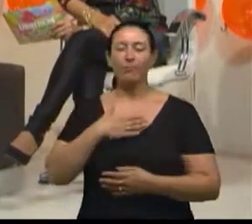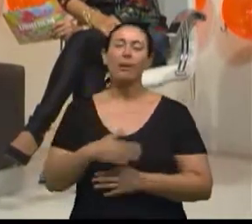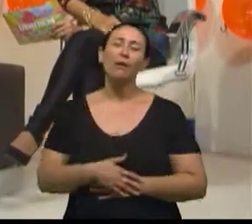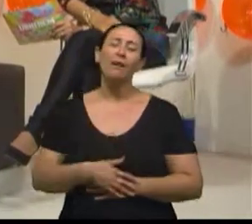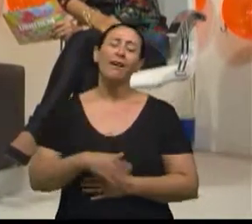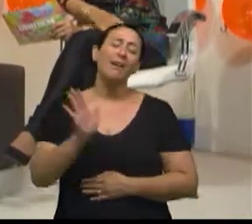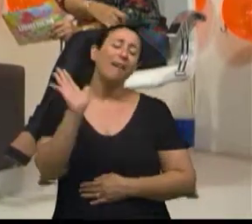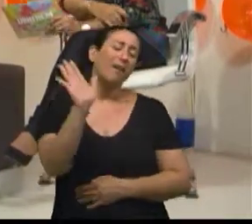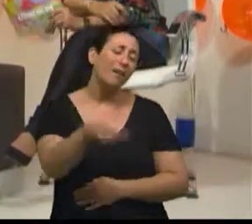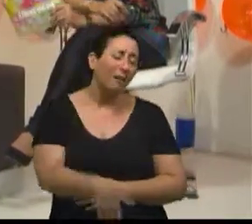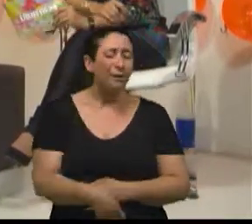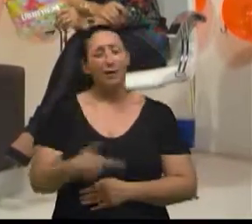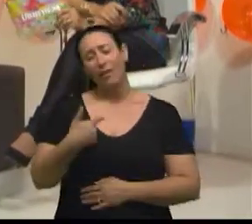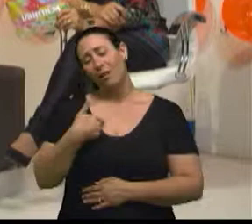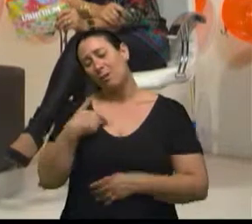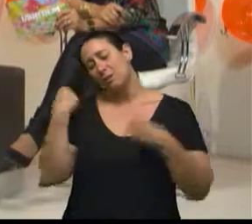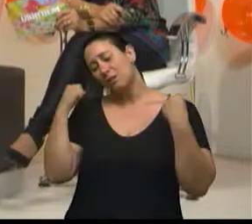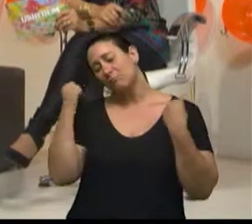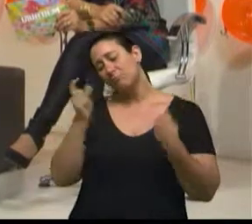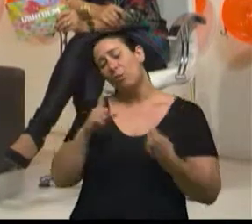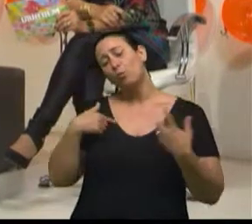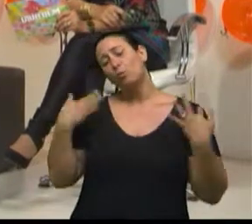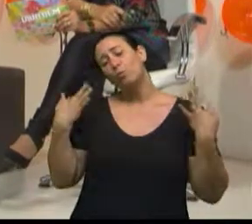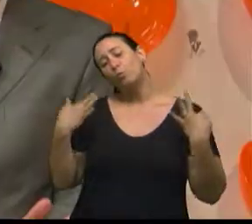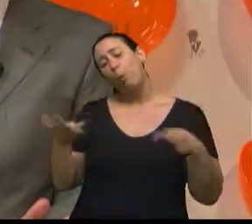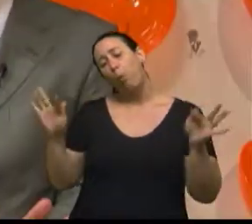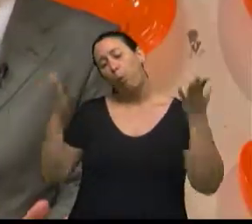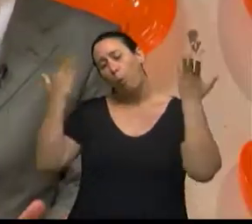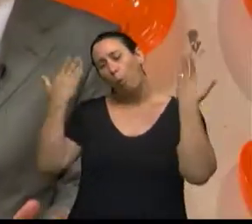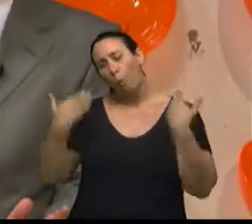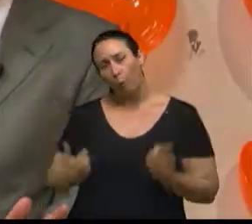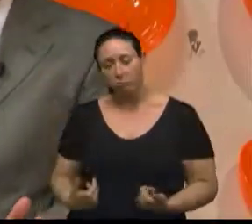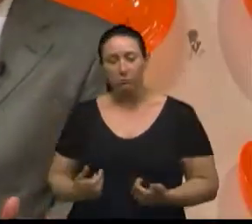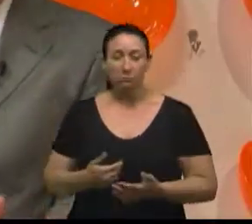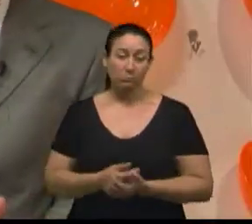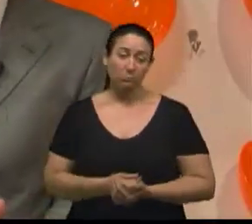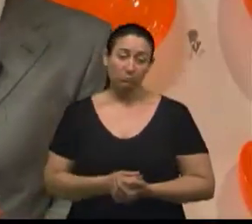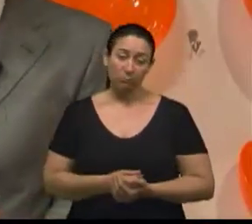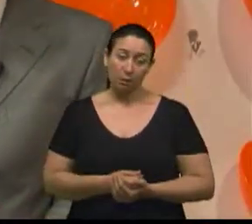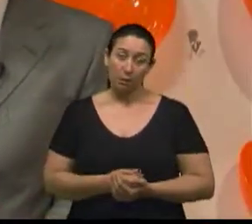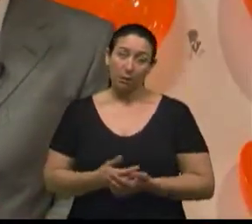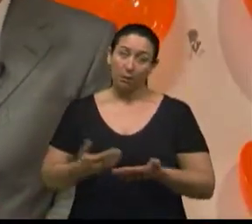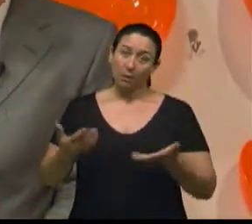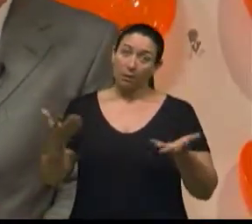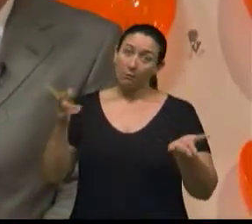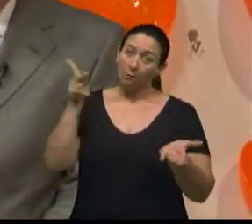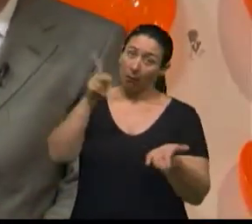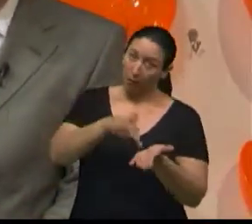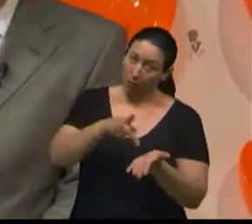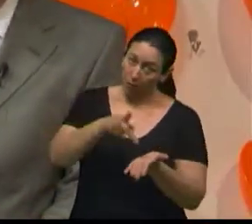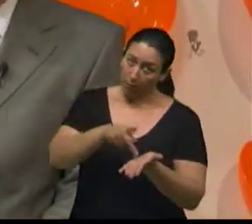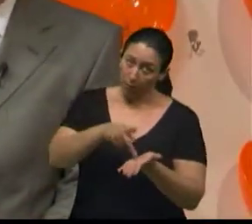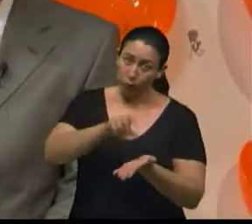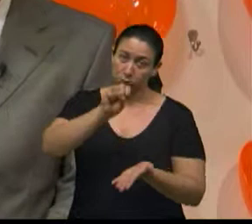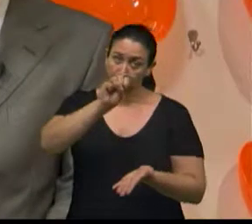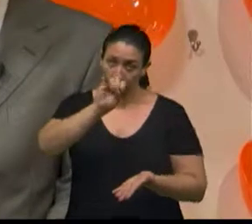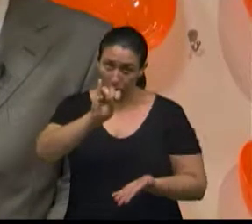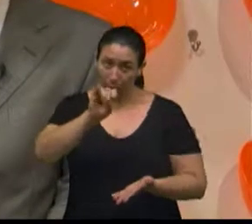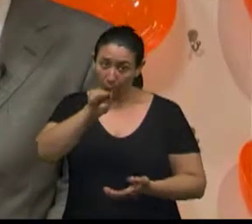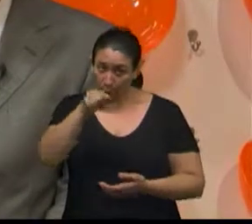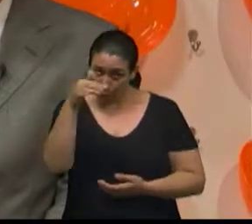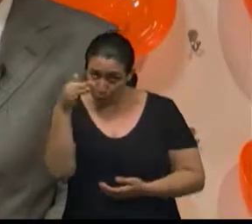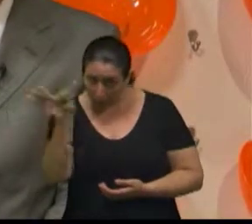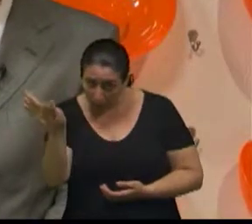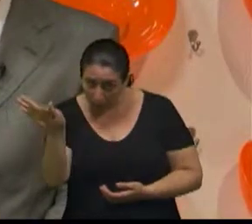doutor, eu não faço exercício porque me dói. Na verdade, se ele tem dor, ele não está